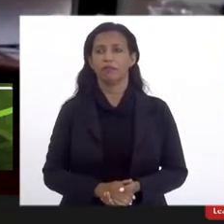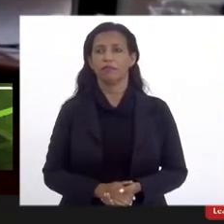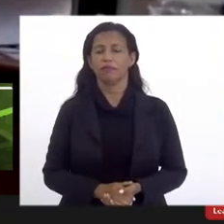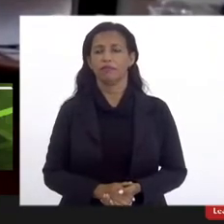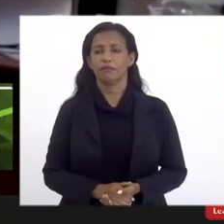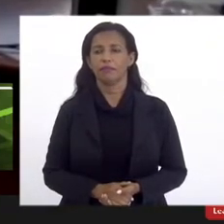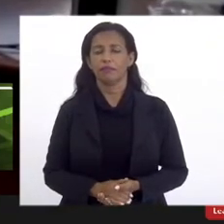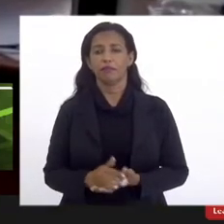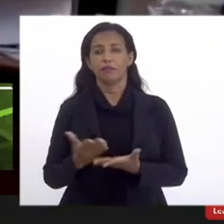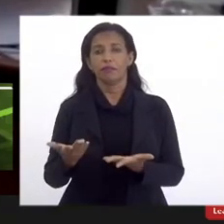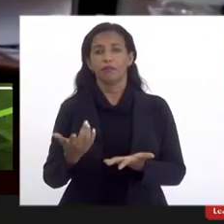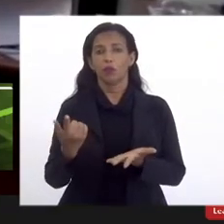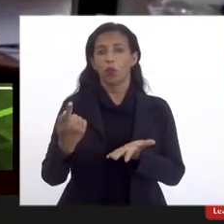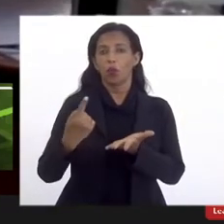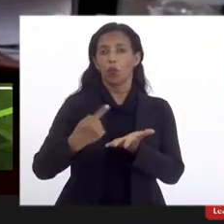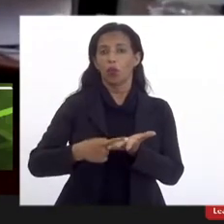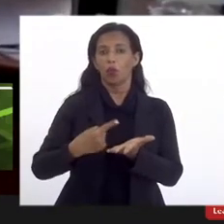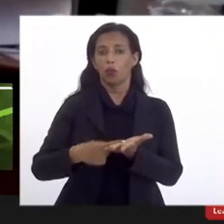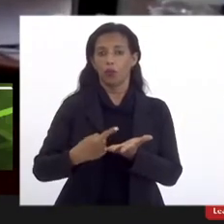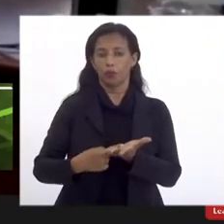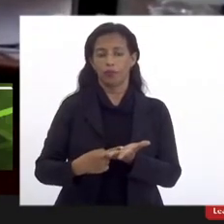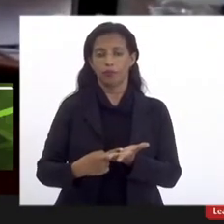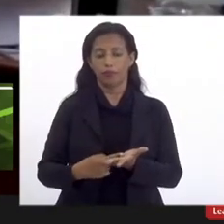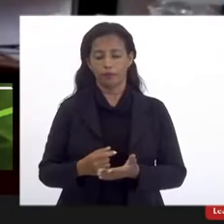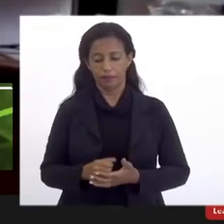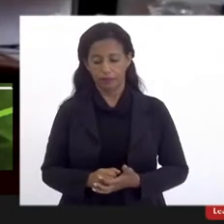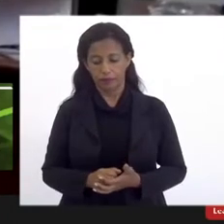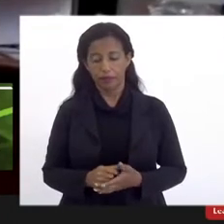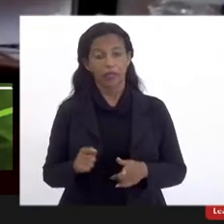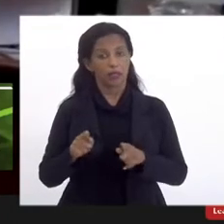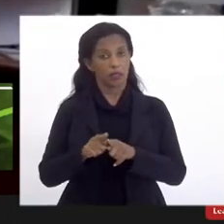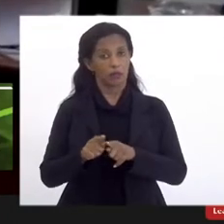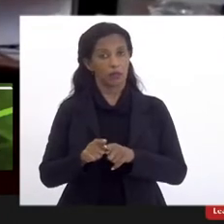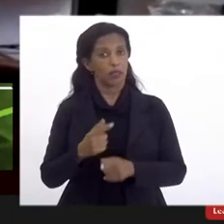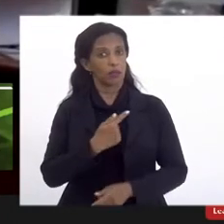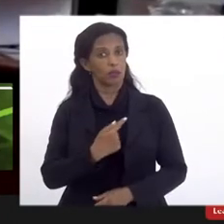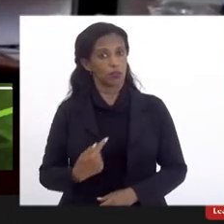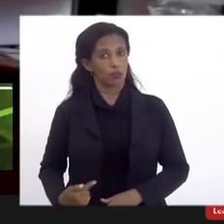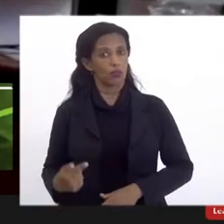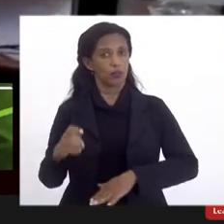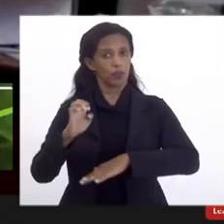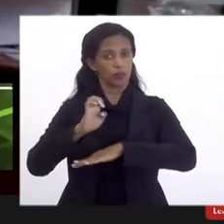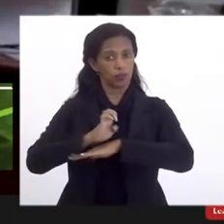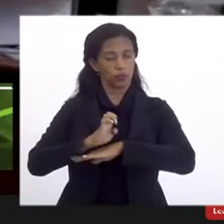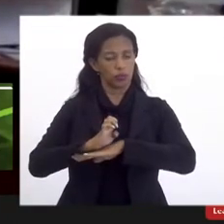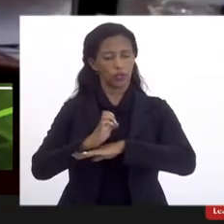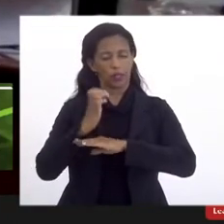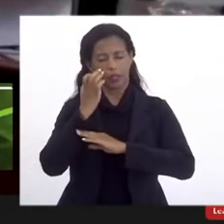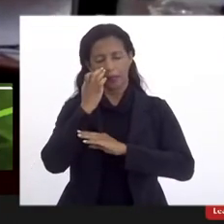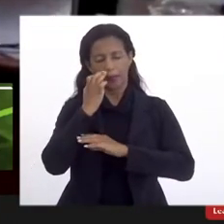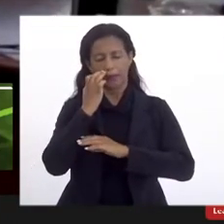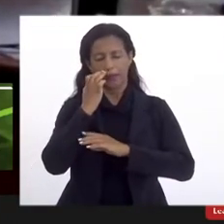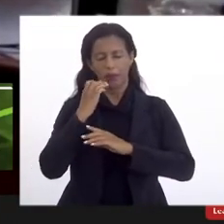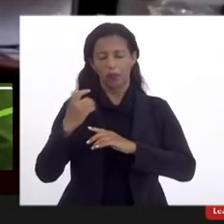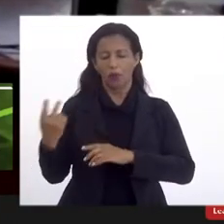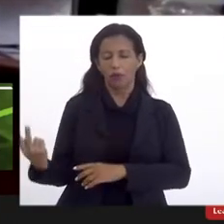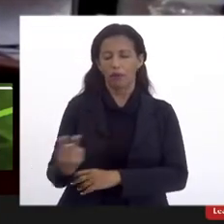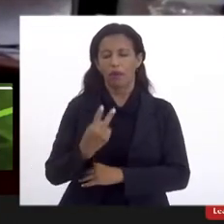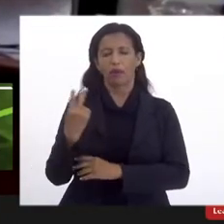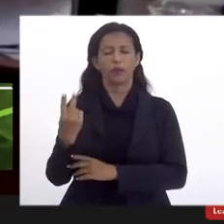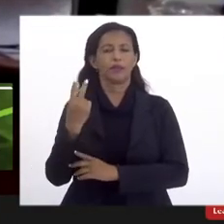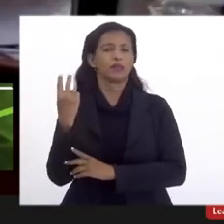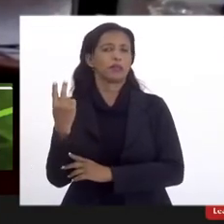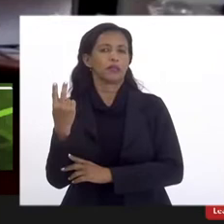pelo seu compromisso, que é um compromisso também do governo do Estado, com a manutenção, ampliação e valorização